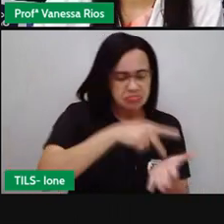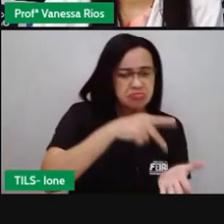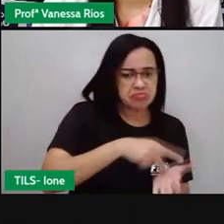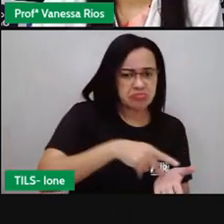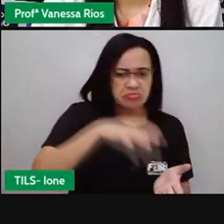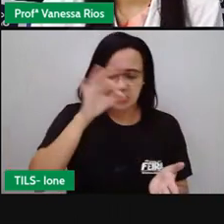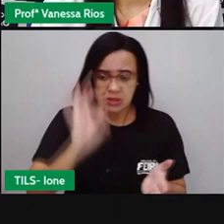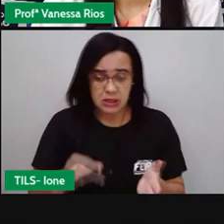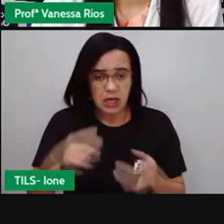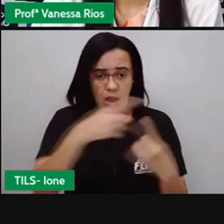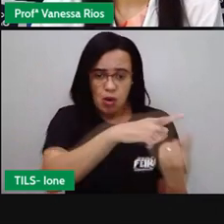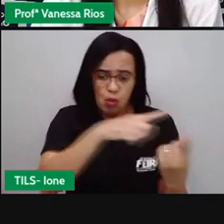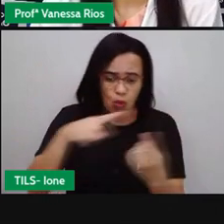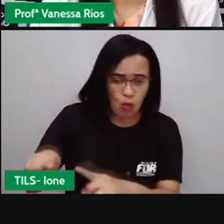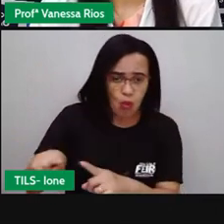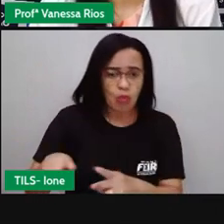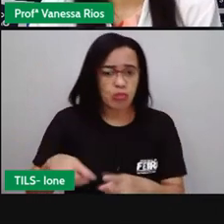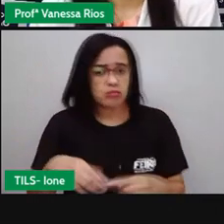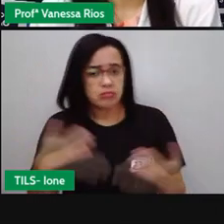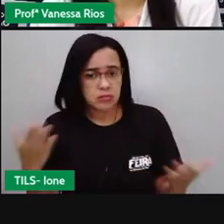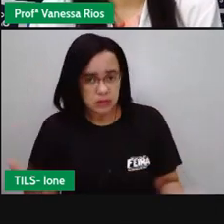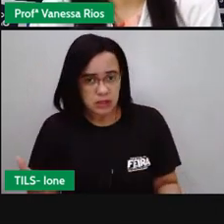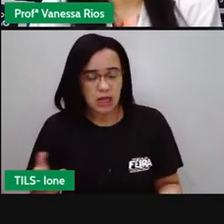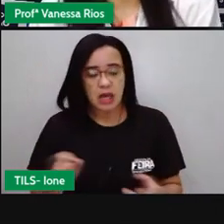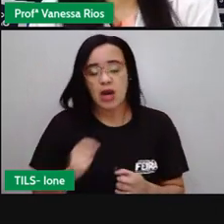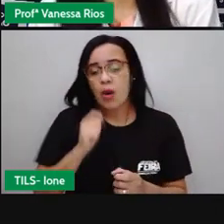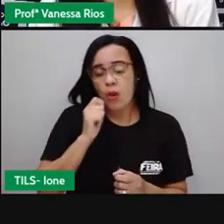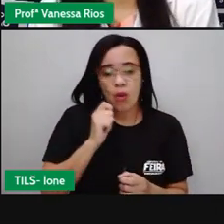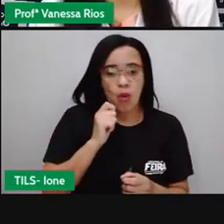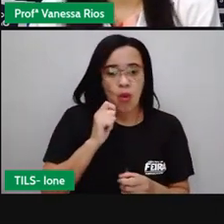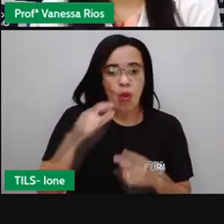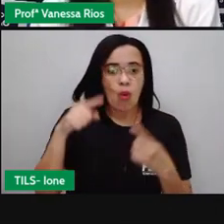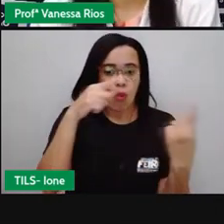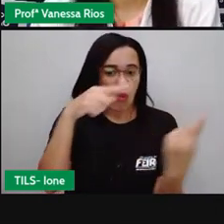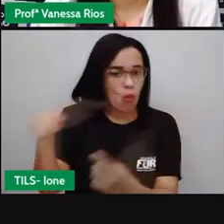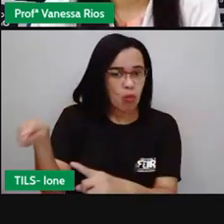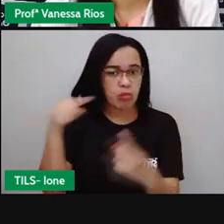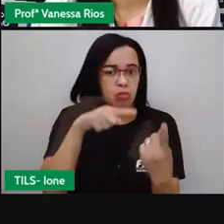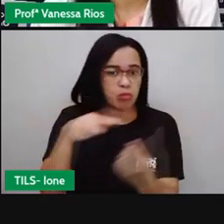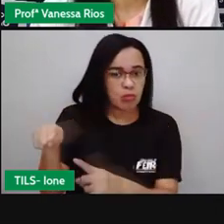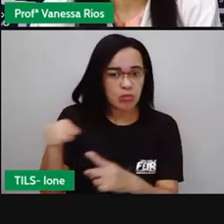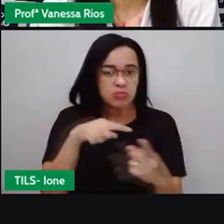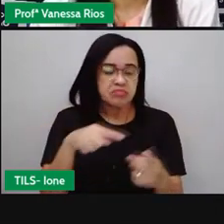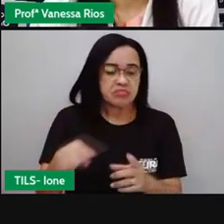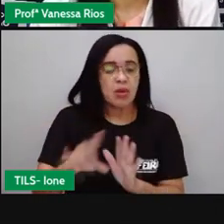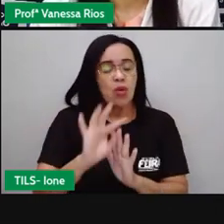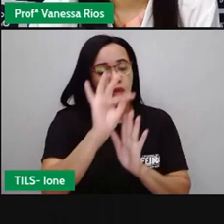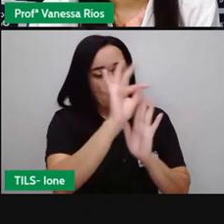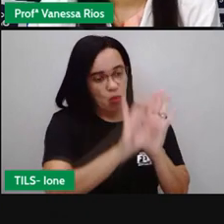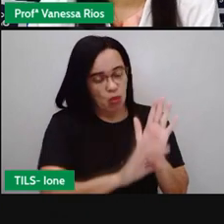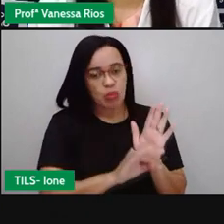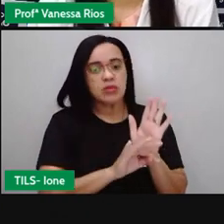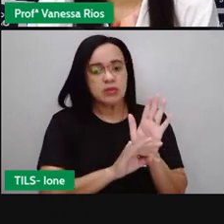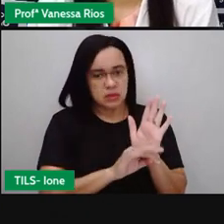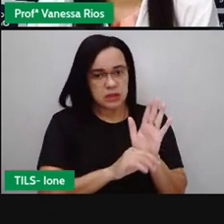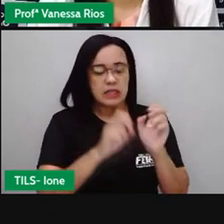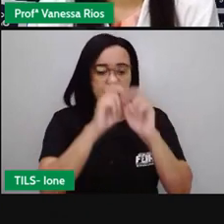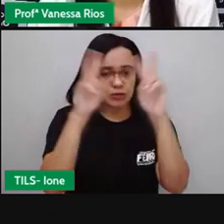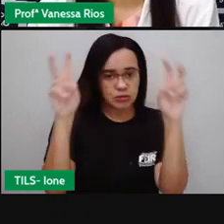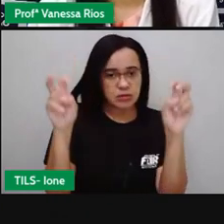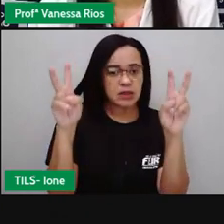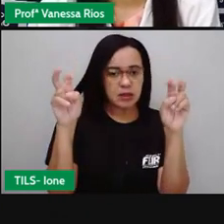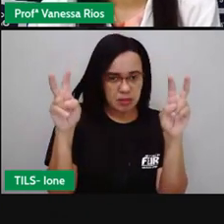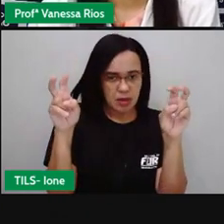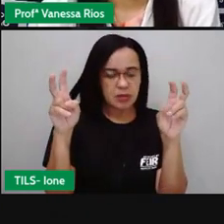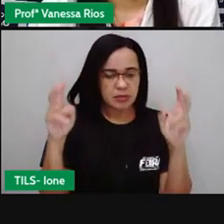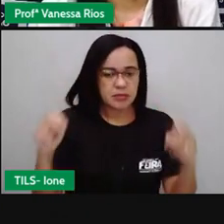algo, né, ou para estar criticando, refletindo sobre o assunto a ser tratado ali no texto. Então, é um texto